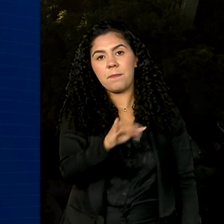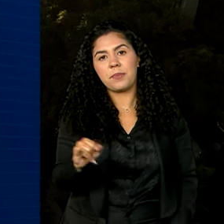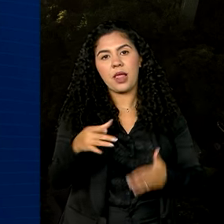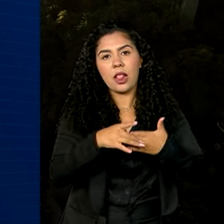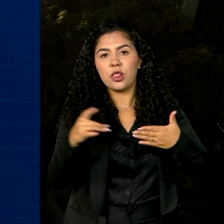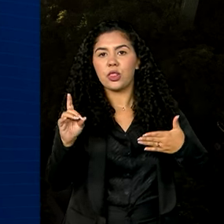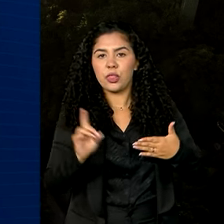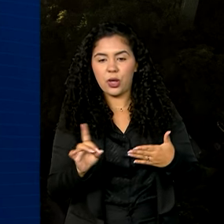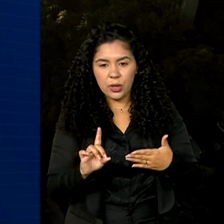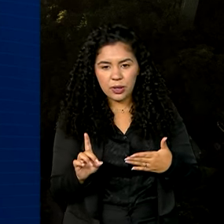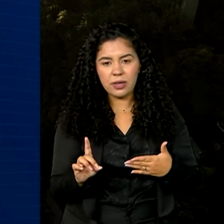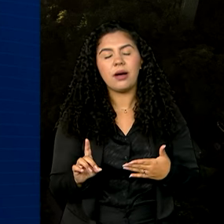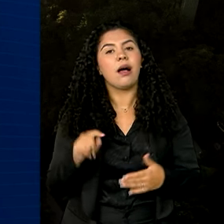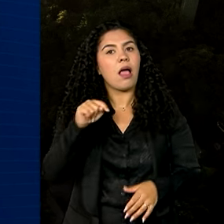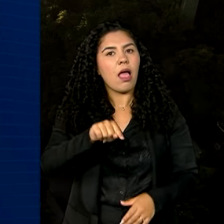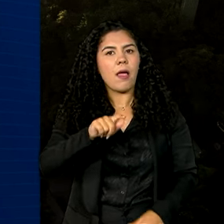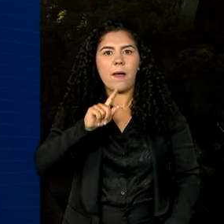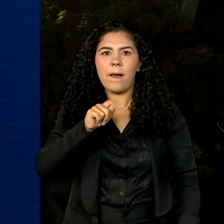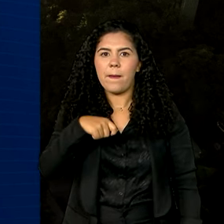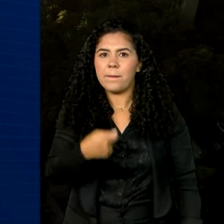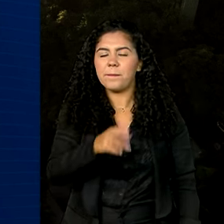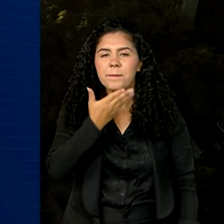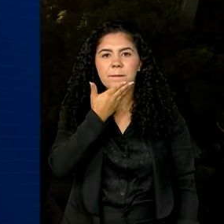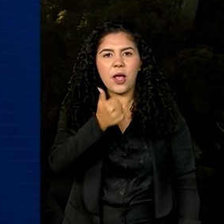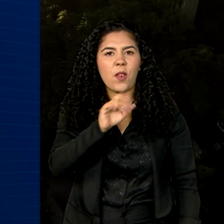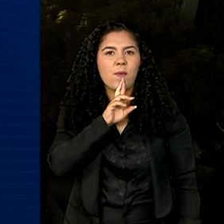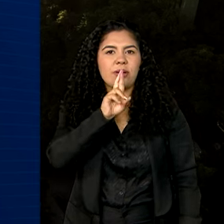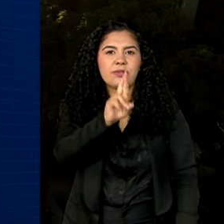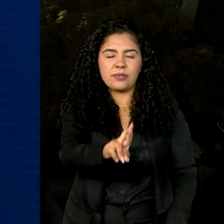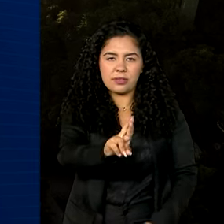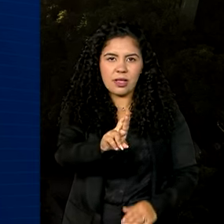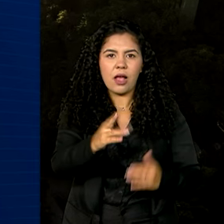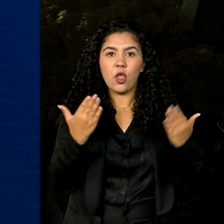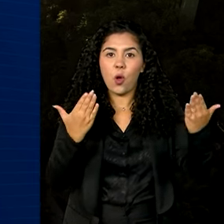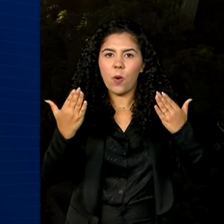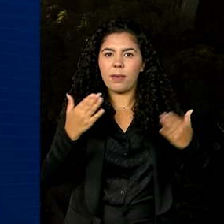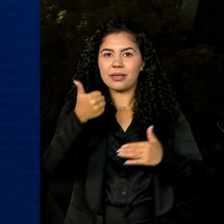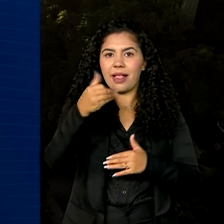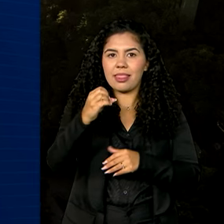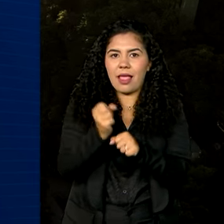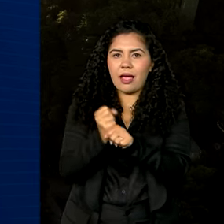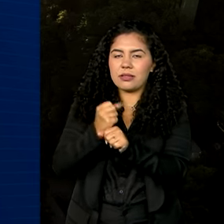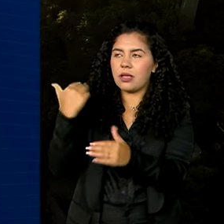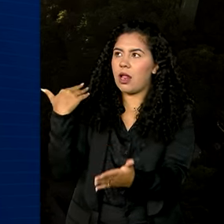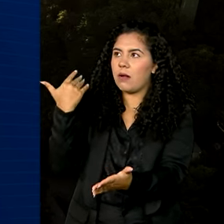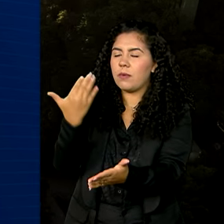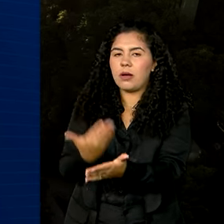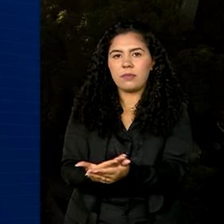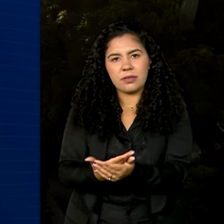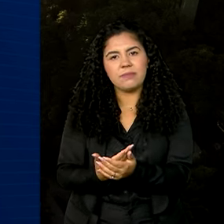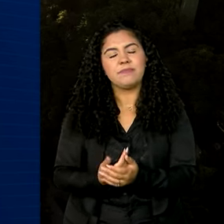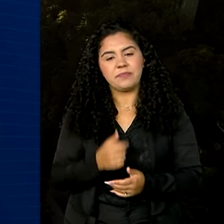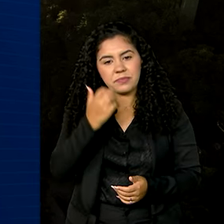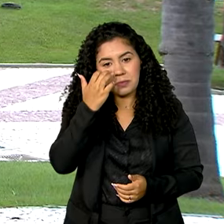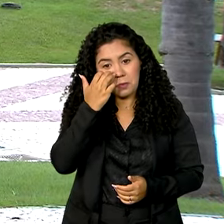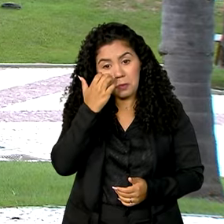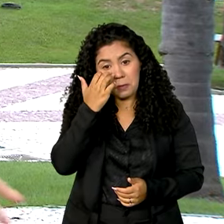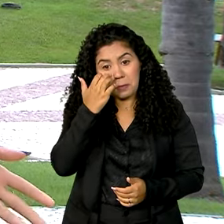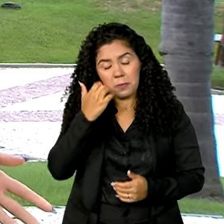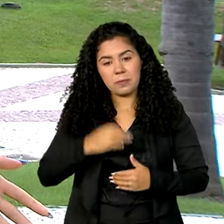dólares. Este é o melhor resultado para o período nos últimos 10 anos, segundo o Banco Central do Brasil.